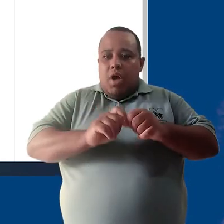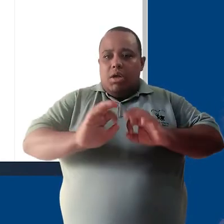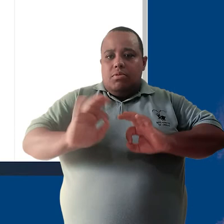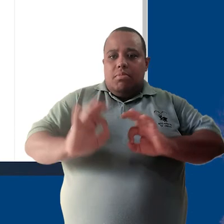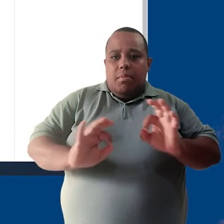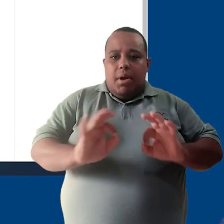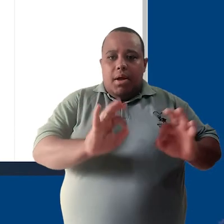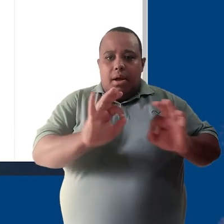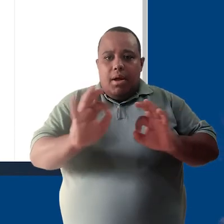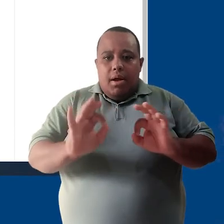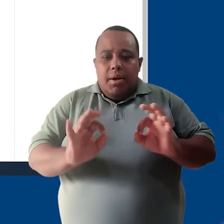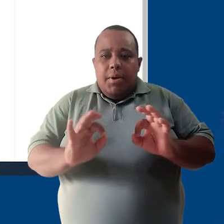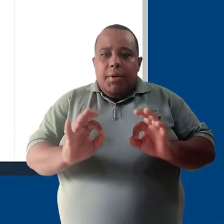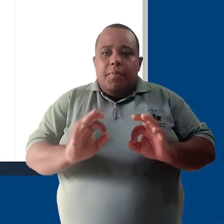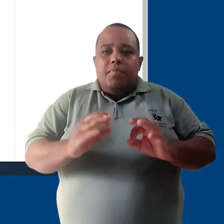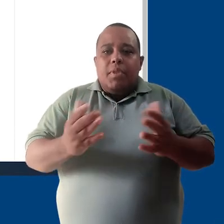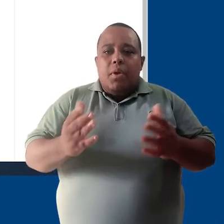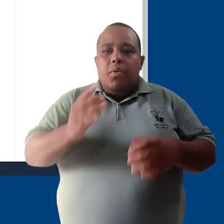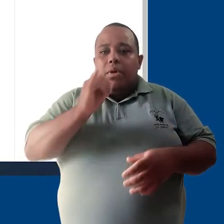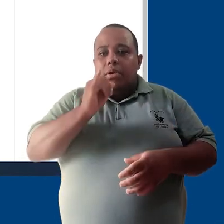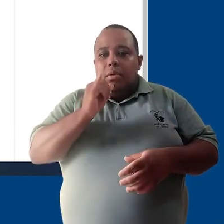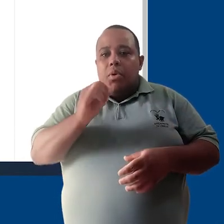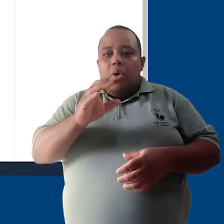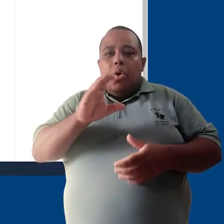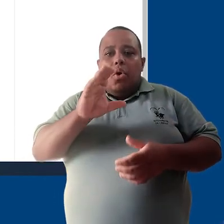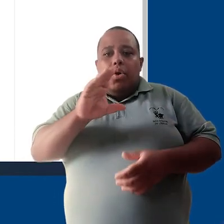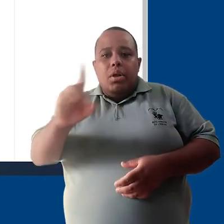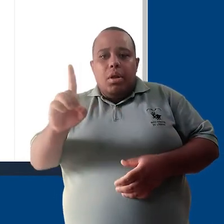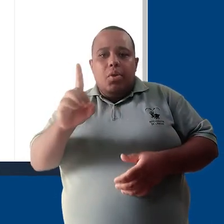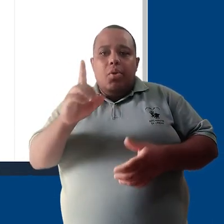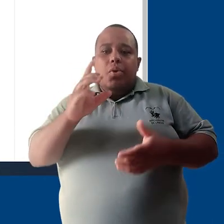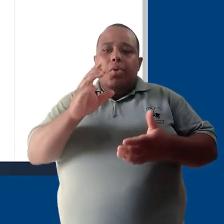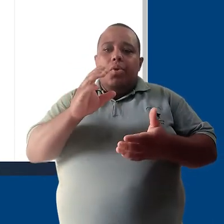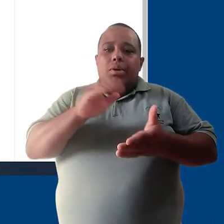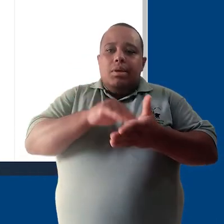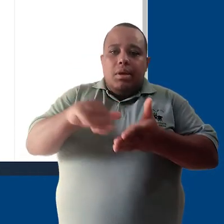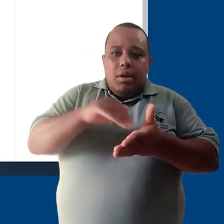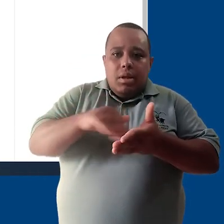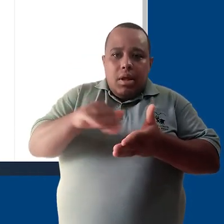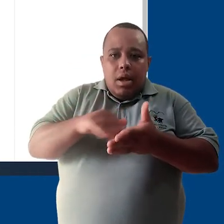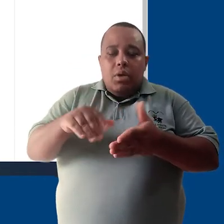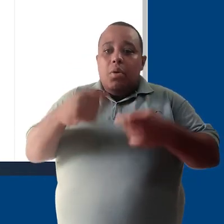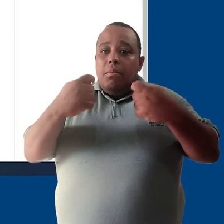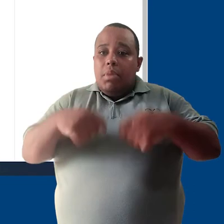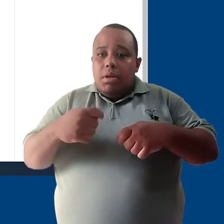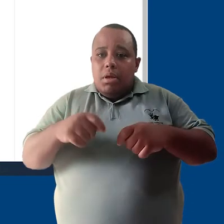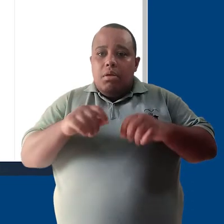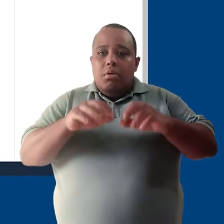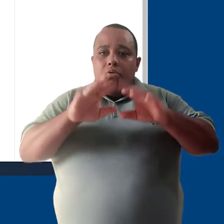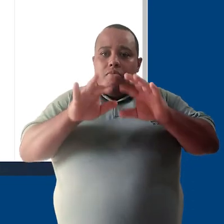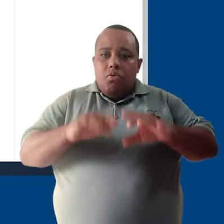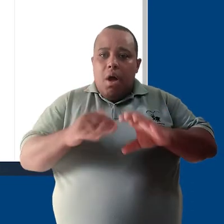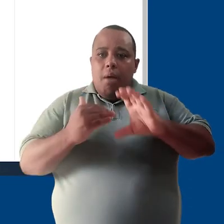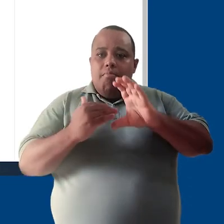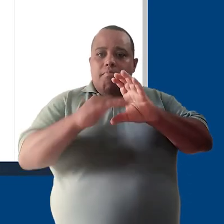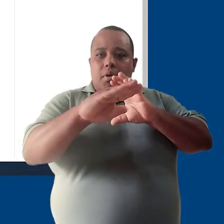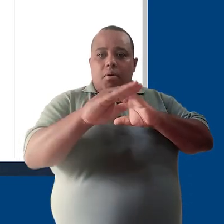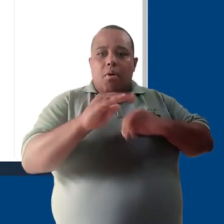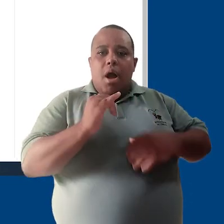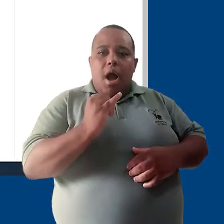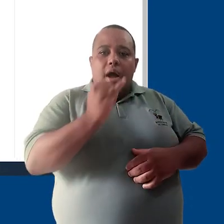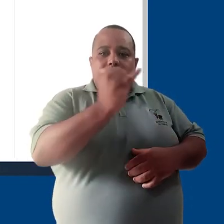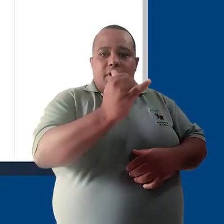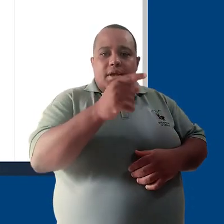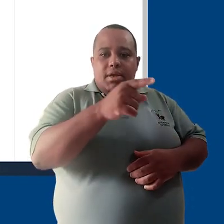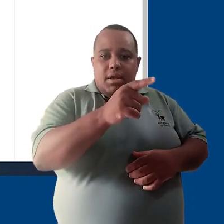para um cadastro de novo coordenador ou novo secretário, estes dados devem ser enviados diretamente ao